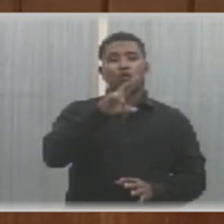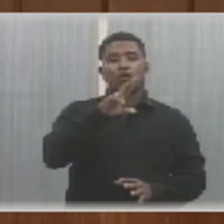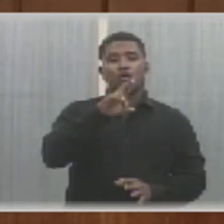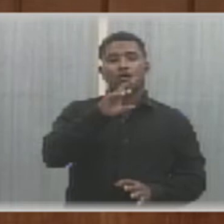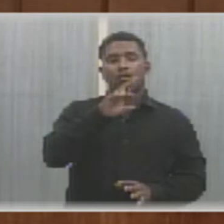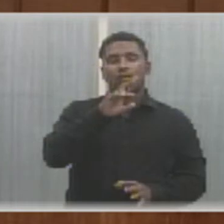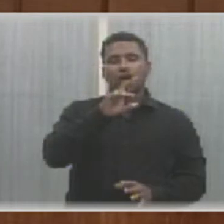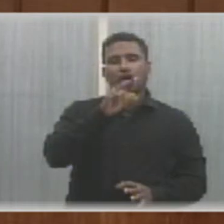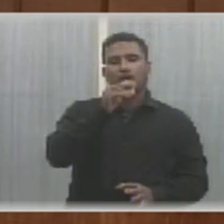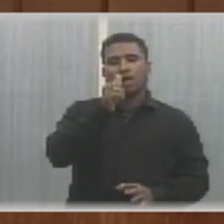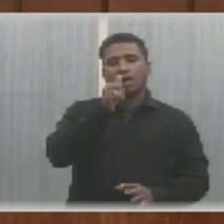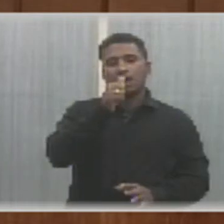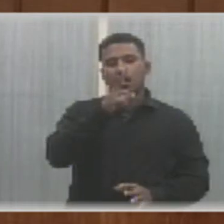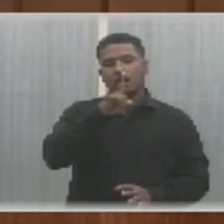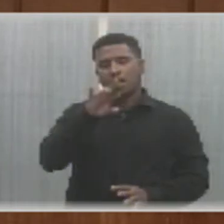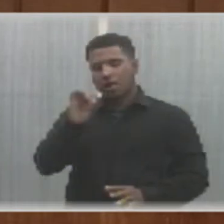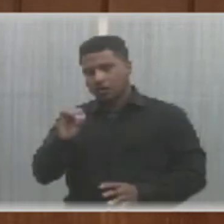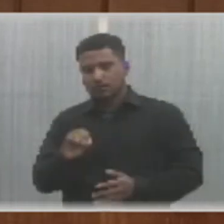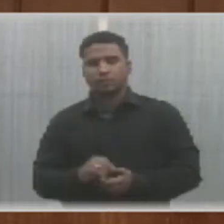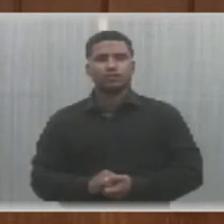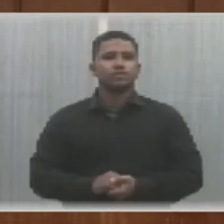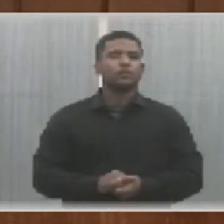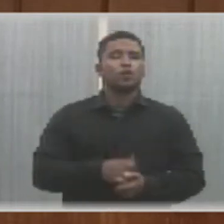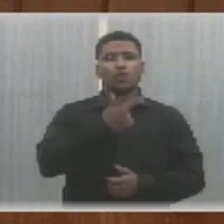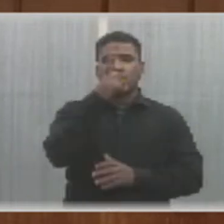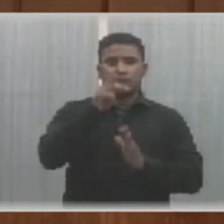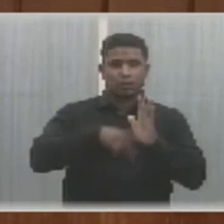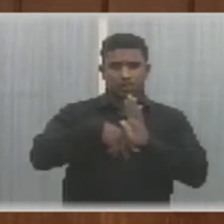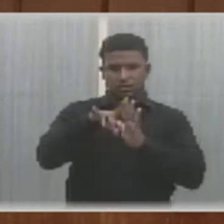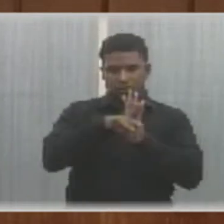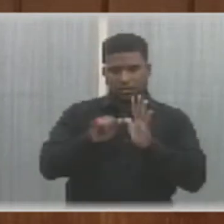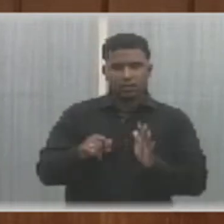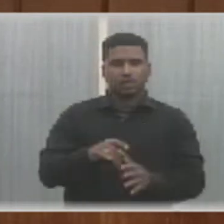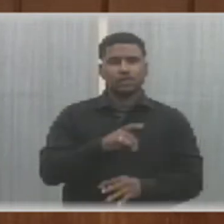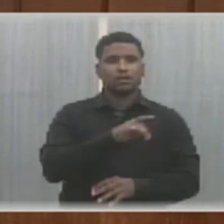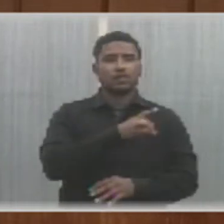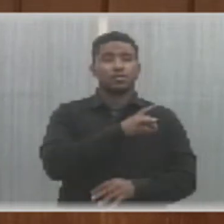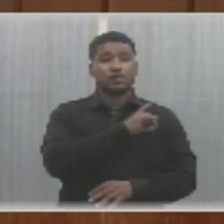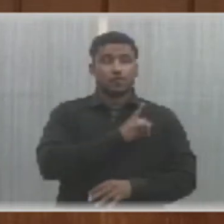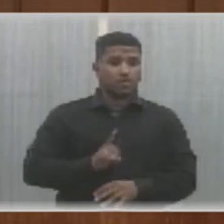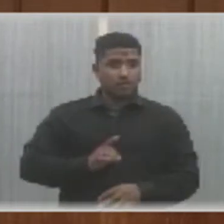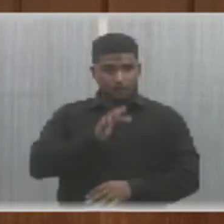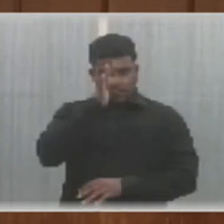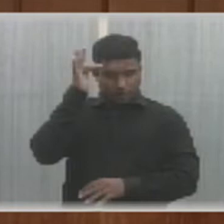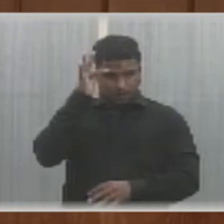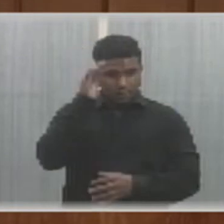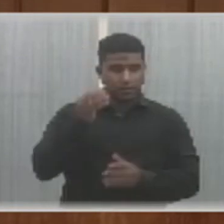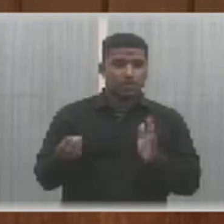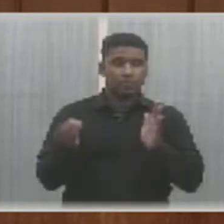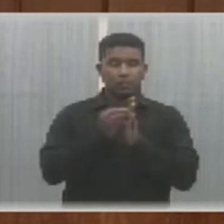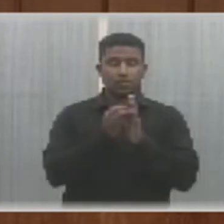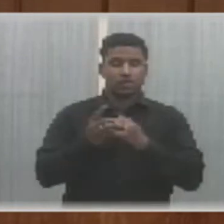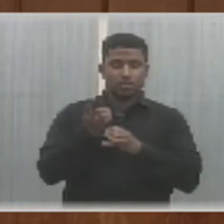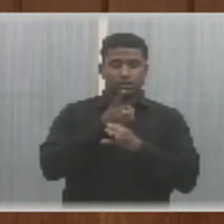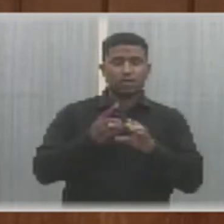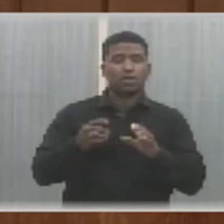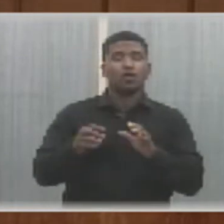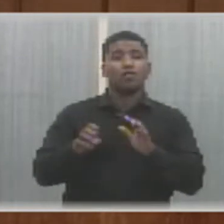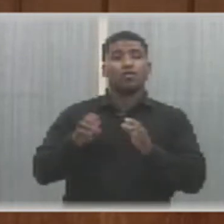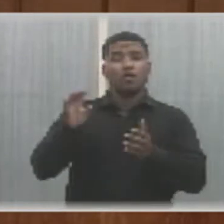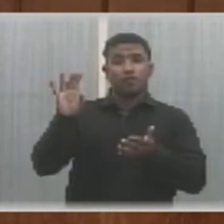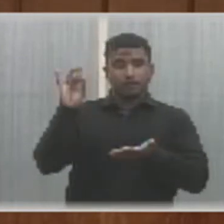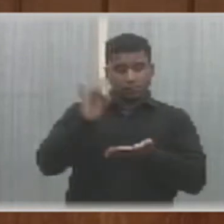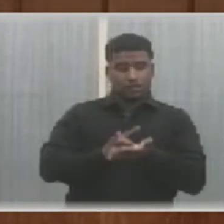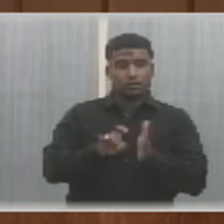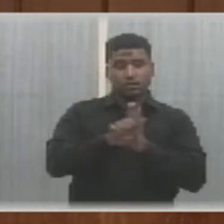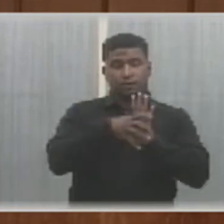Instituto. E também o projeto de lei de autoria do deputado Franzé Silva, que institui e integra no calendário oficial de eventos do